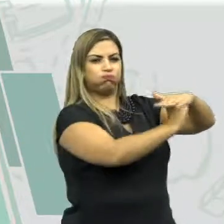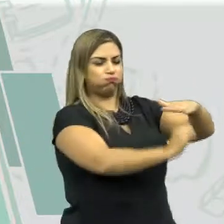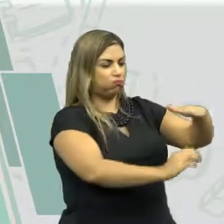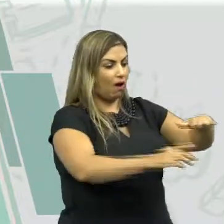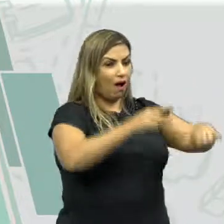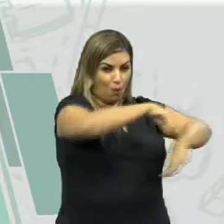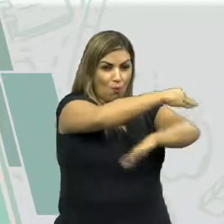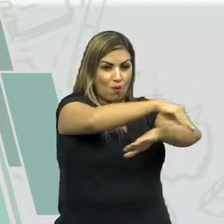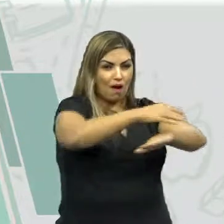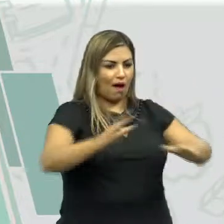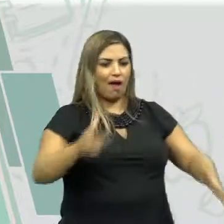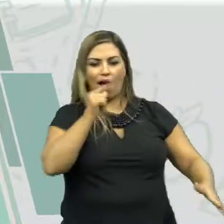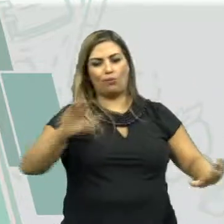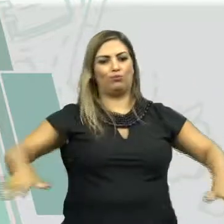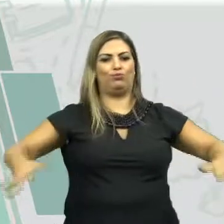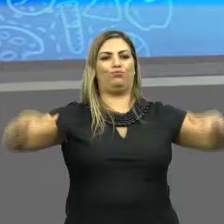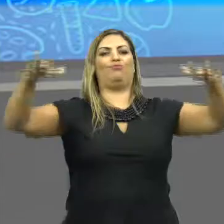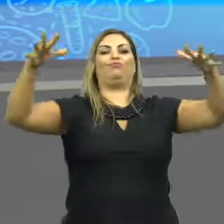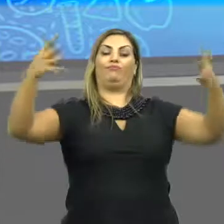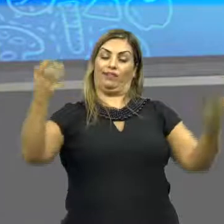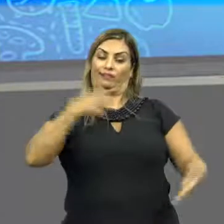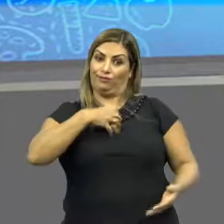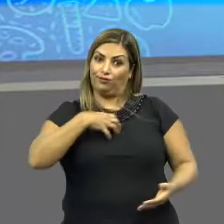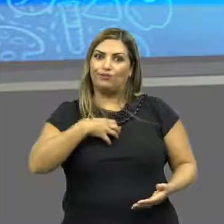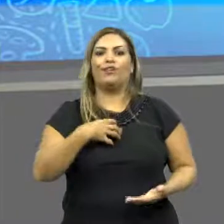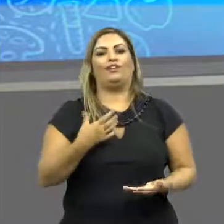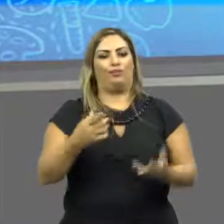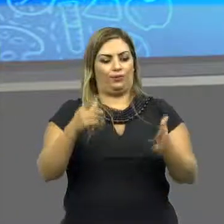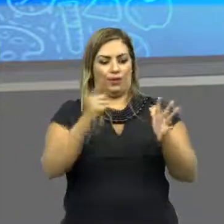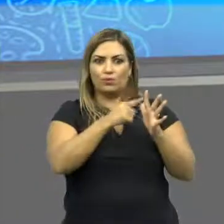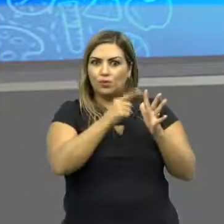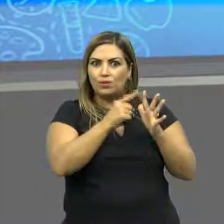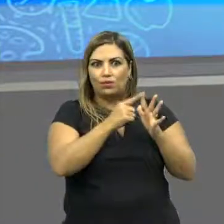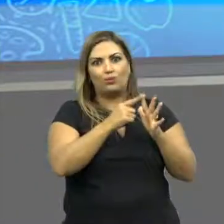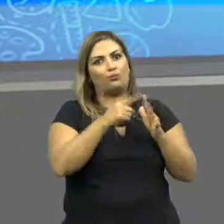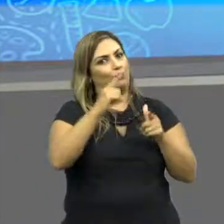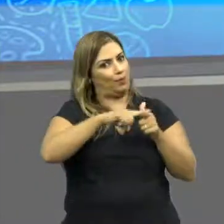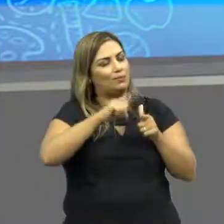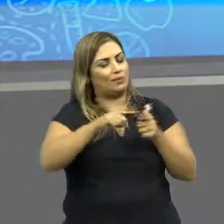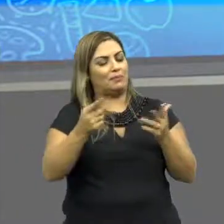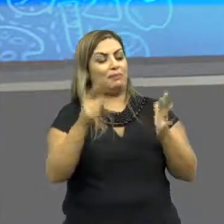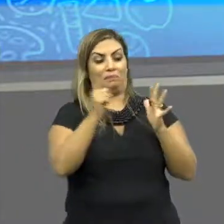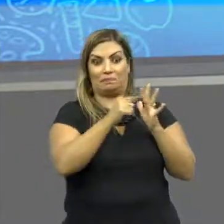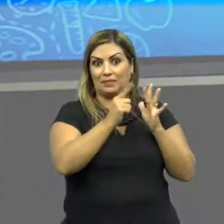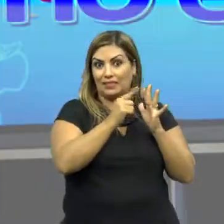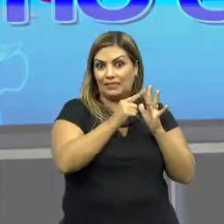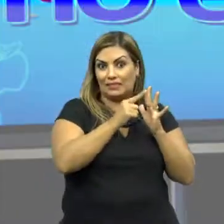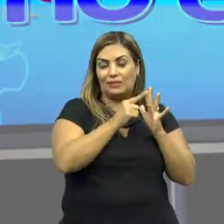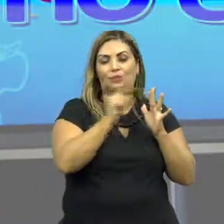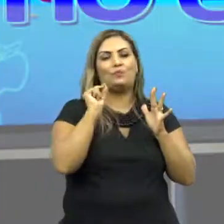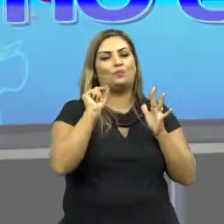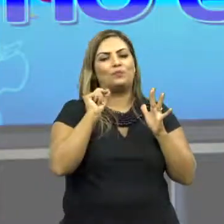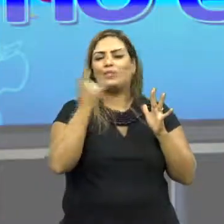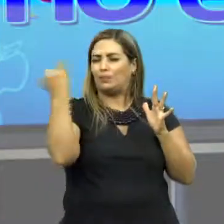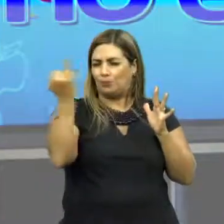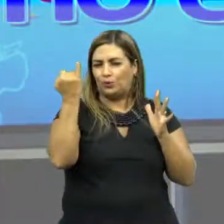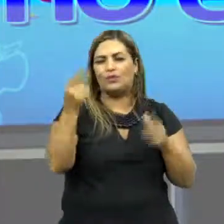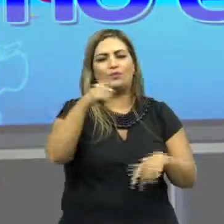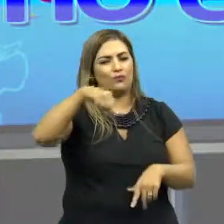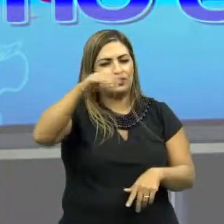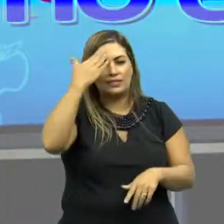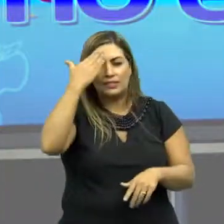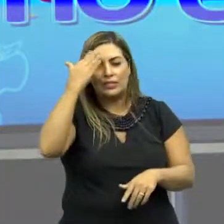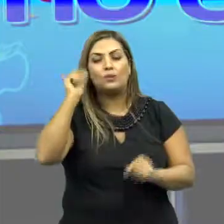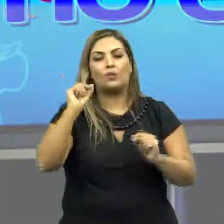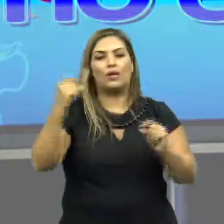fazendo com que cause as enchentes. Dessa maneira, é o segundo impacto ambiental do nosso vídeo. O terceiro impacto ambiental